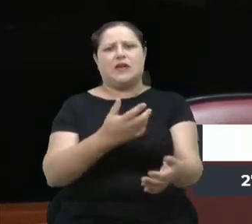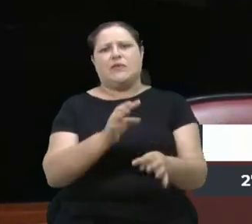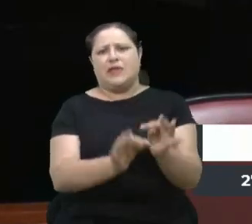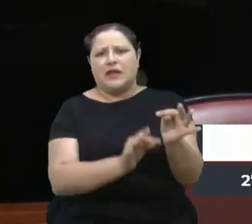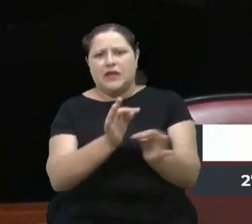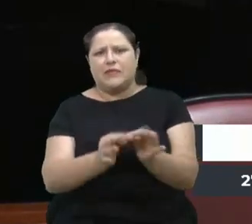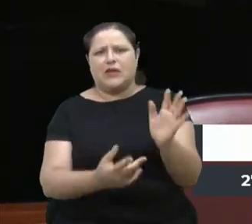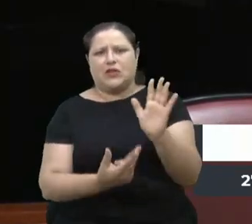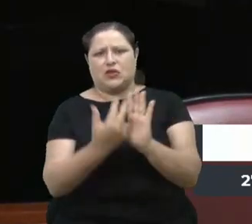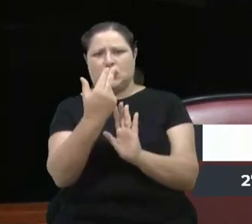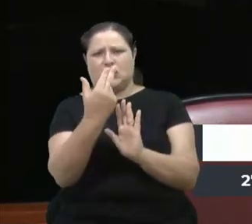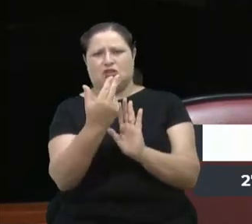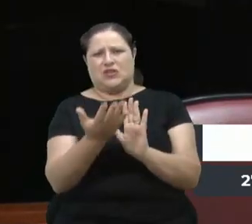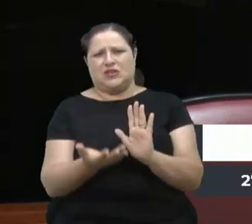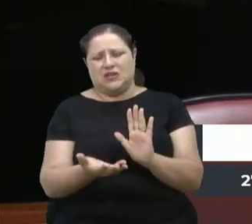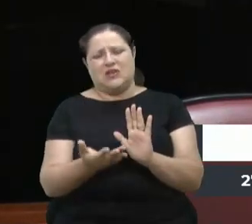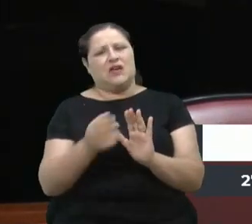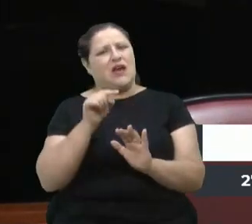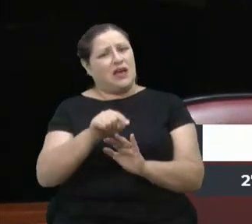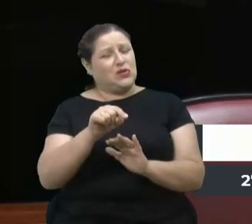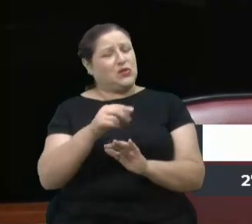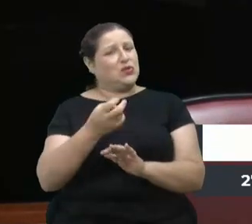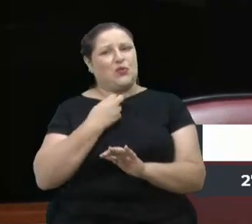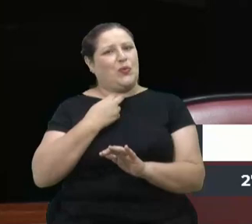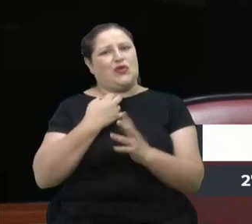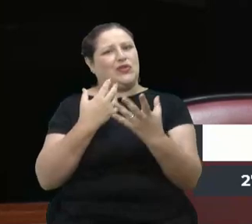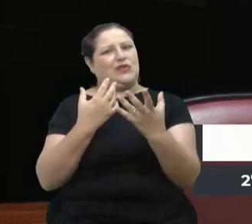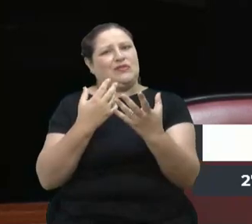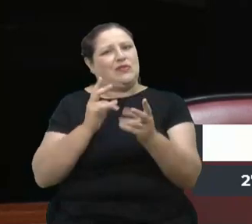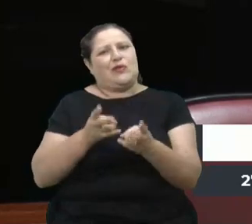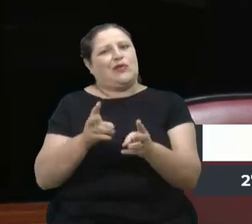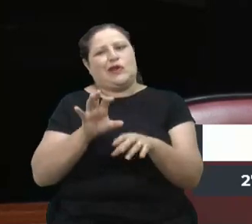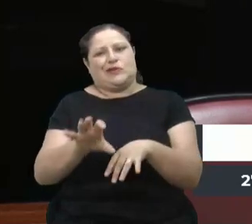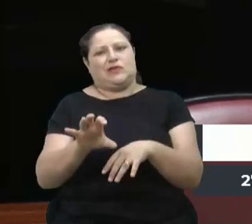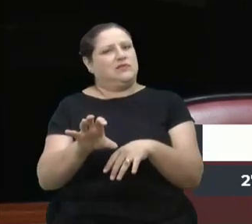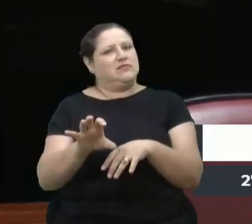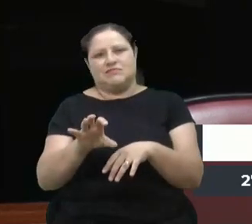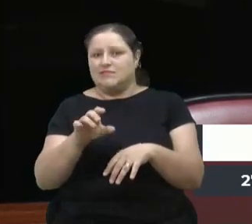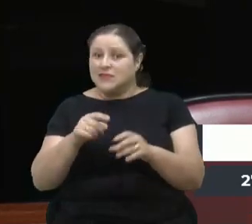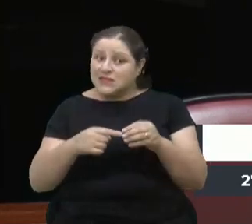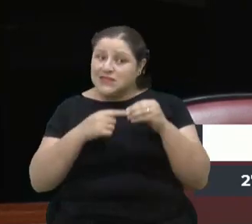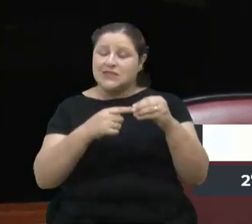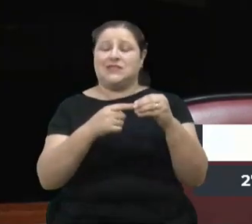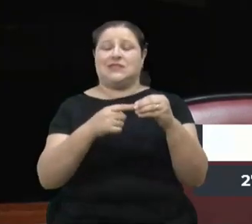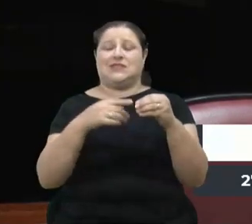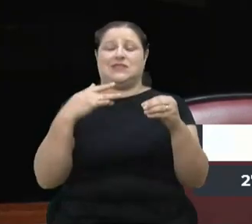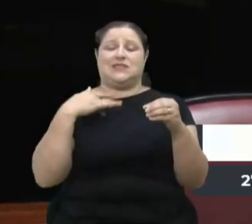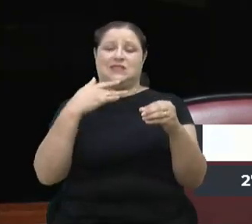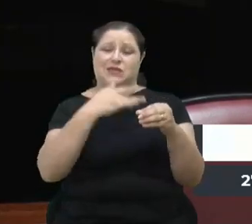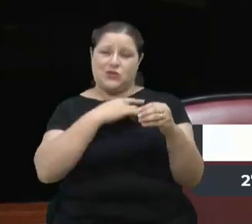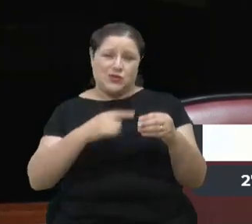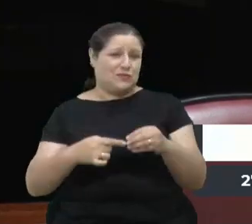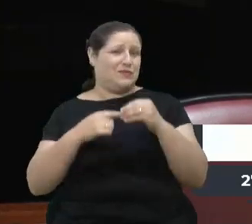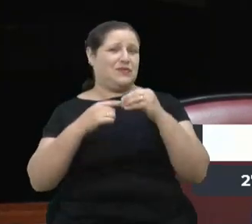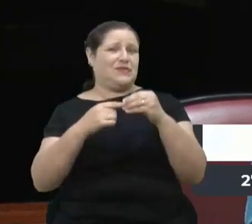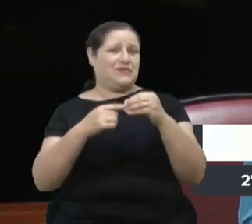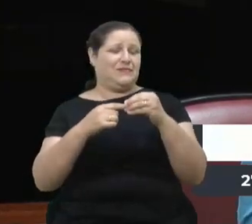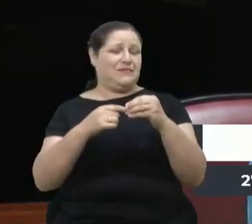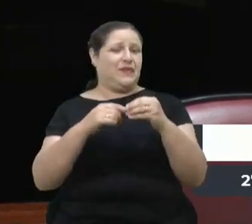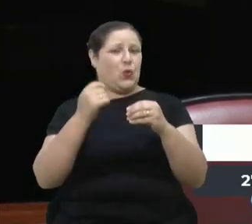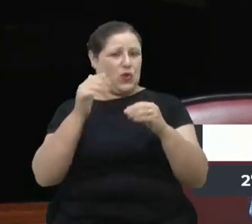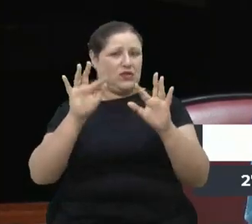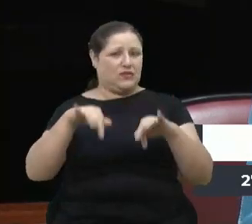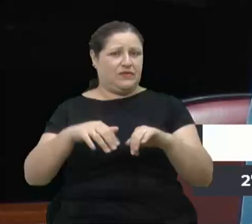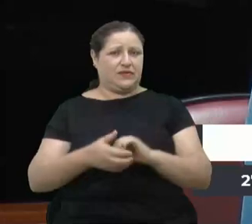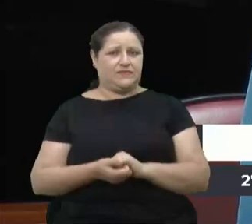eu acho que isso tudo é coisas que não dá mais. Se saúde é prioridade, é prioridade. E só para concluir, em relação,